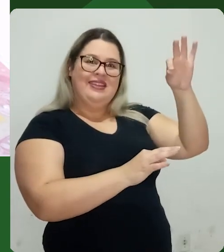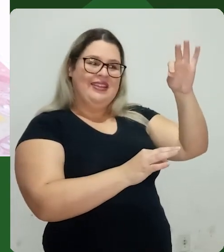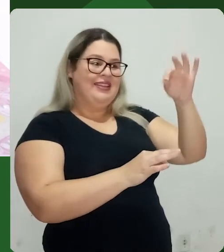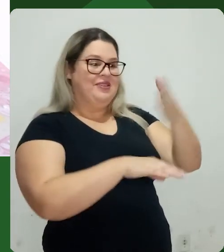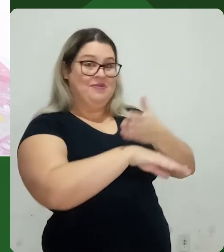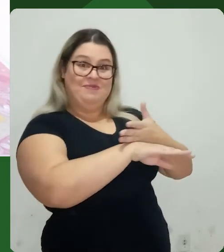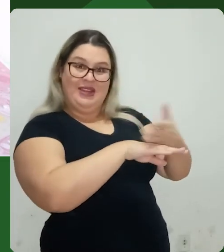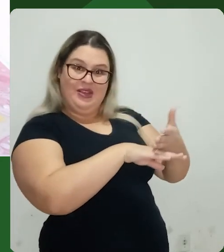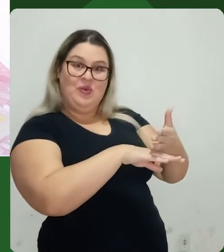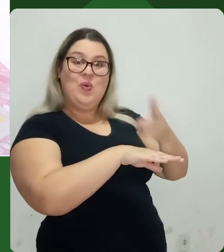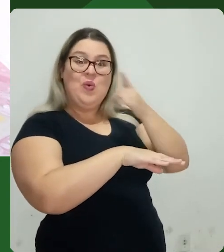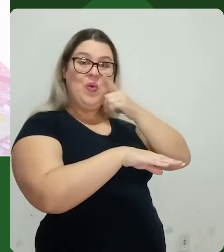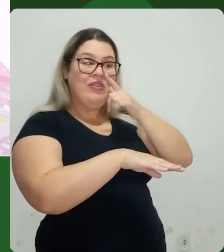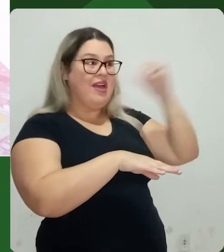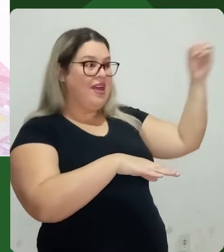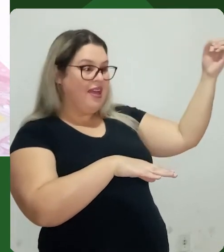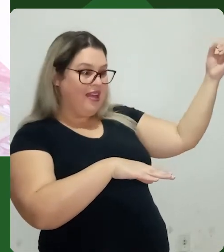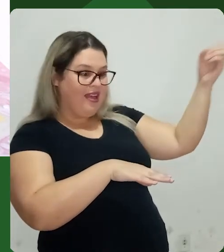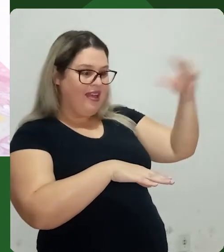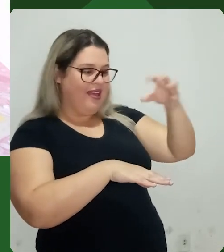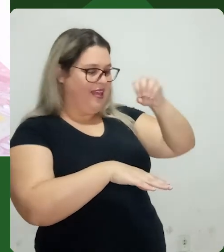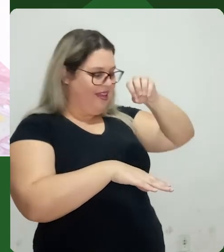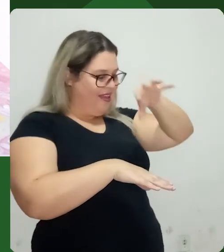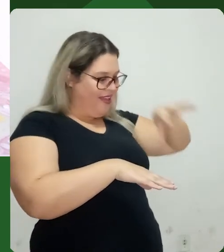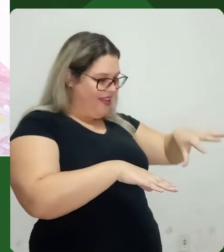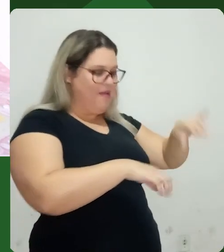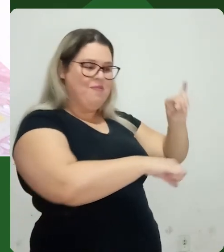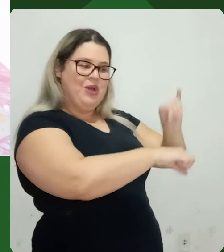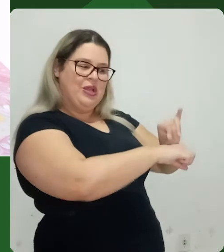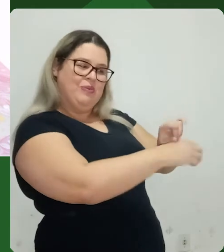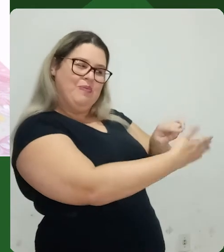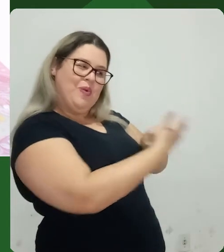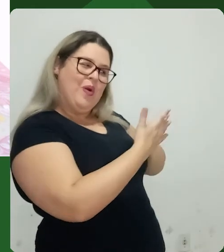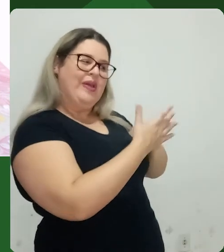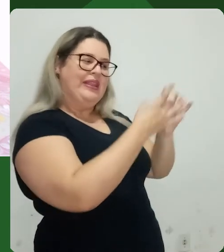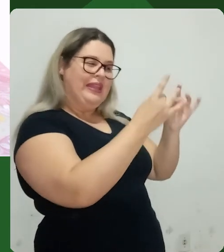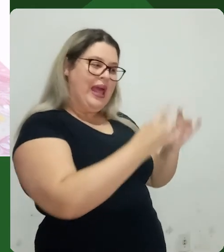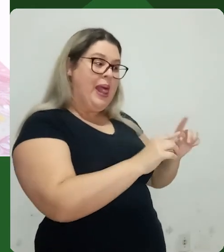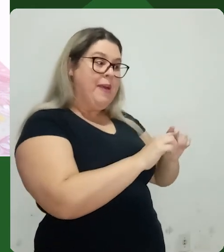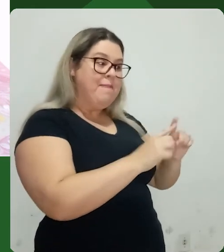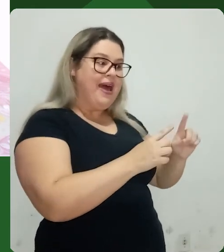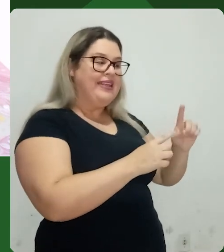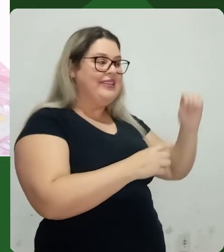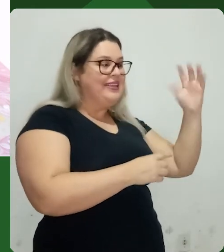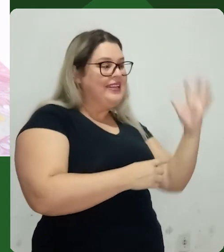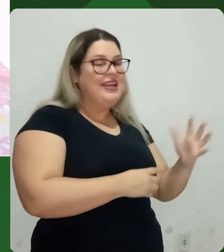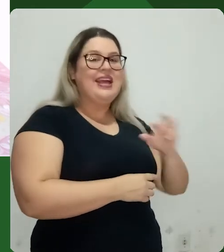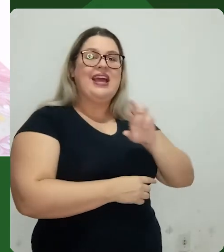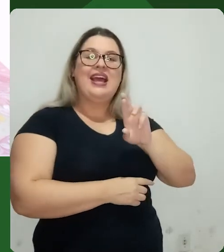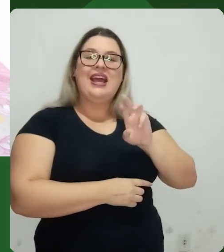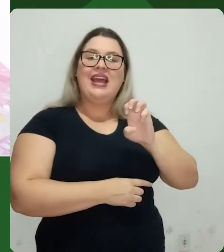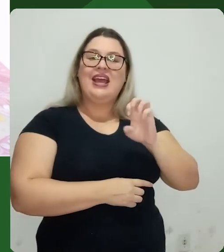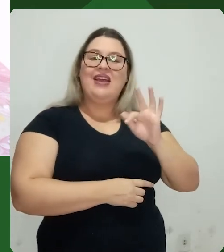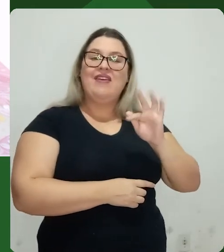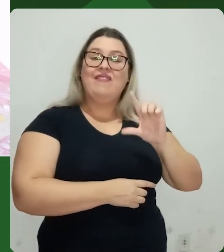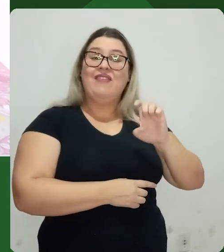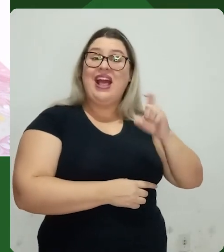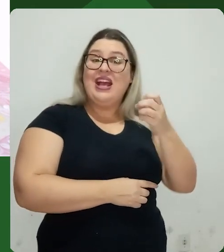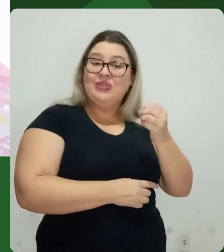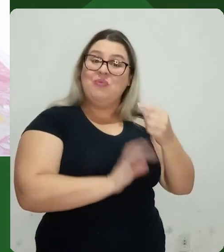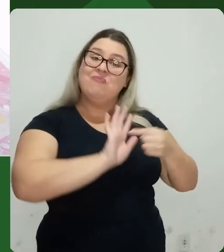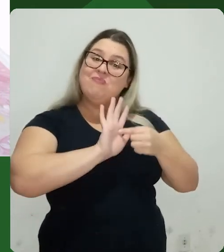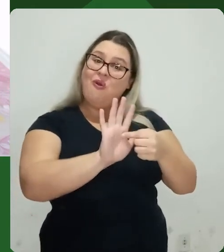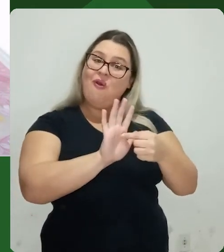O rebatedor faz com que não apenas o produto fique iluminado e tenha ali um contraste interessante que mostre bem como é que ele é, mas o próprio